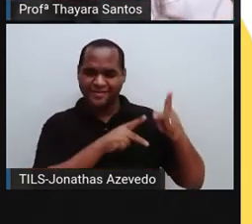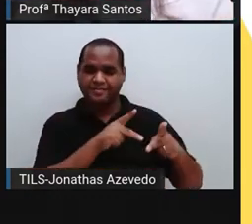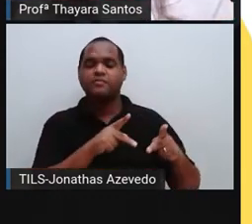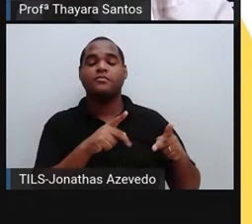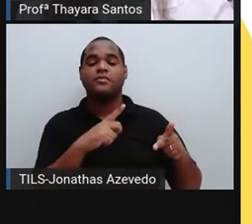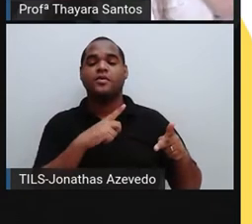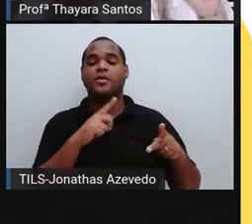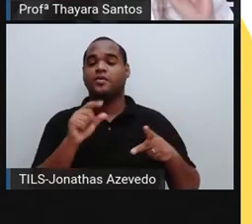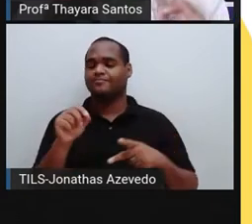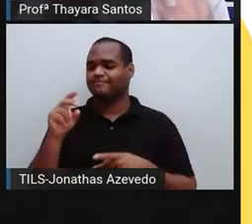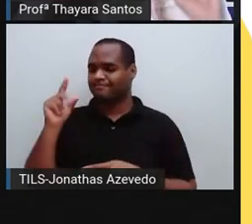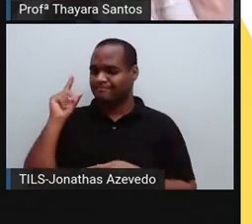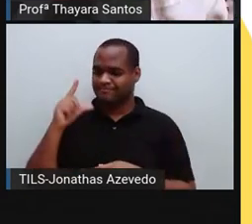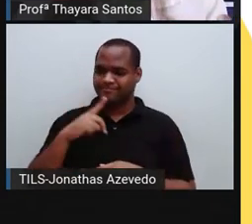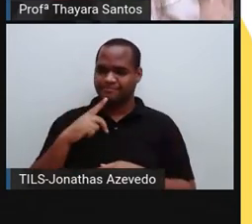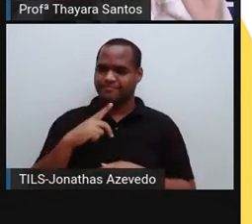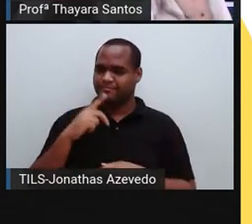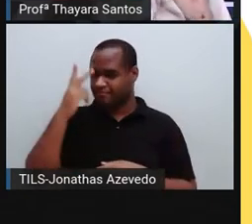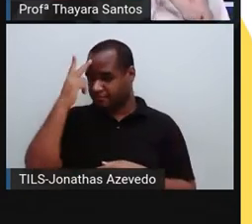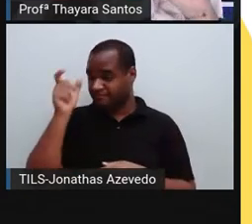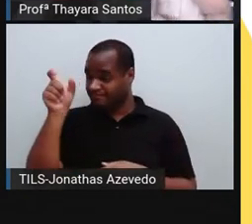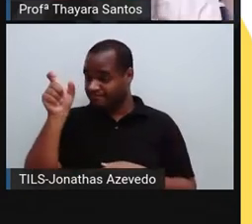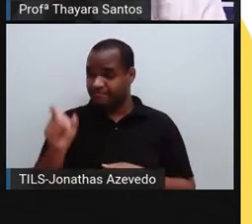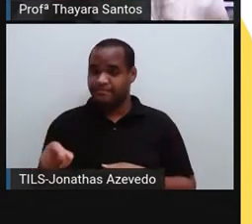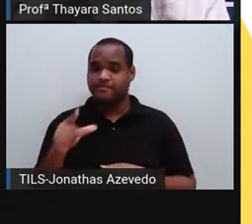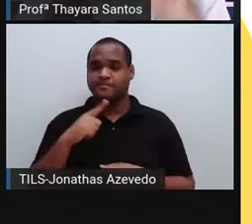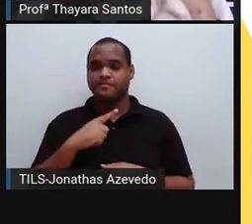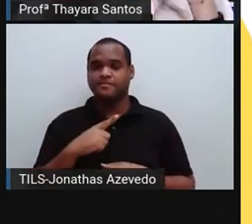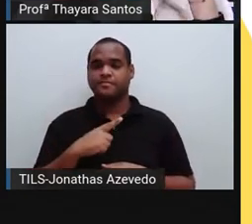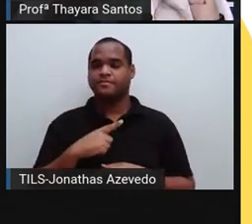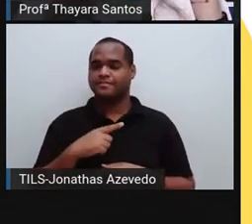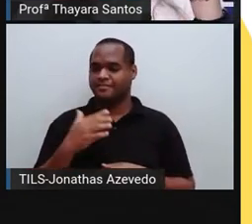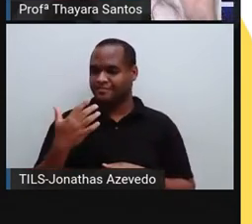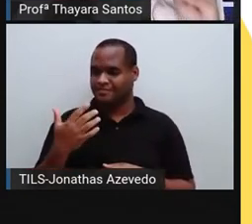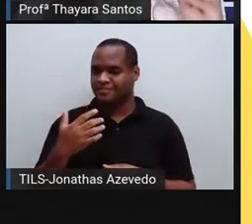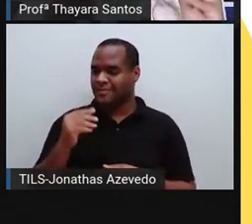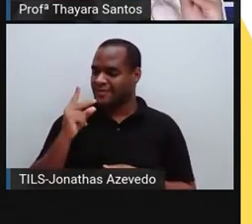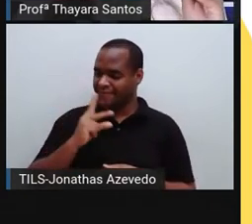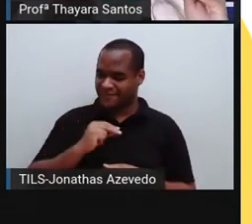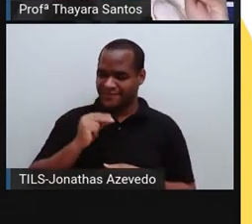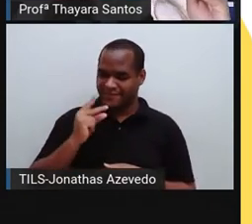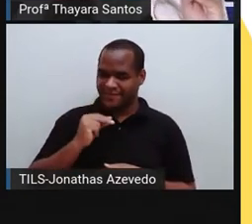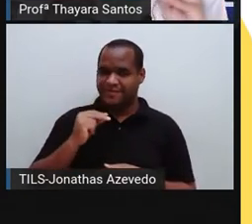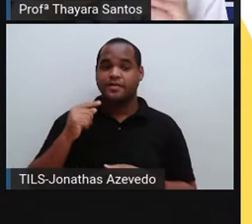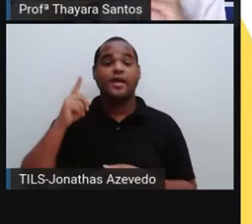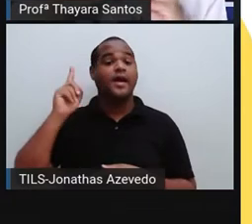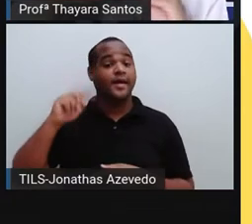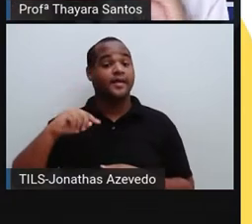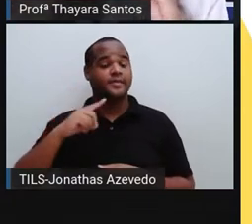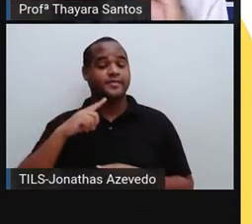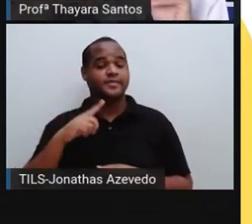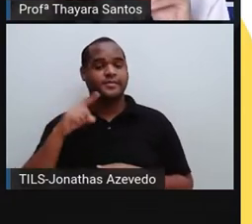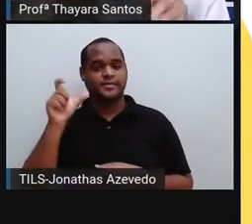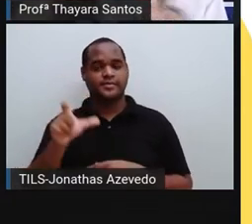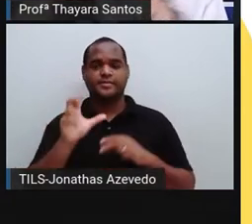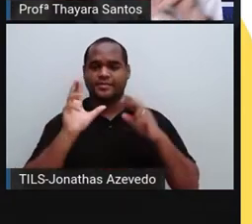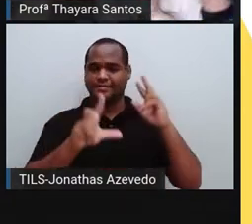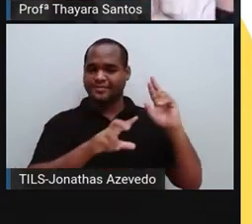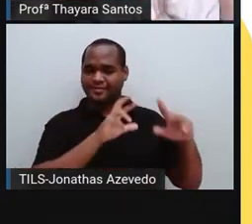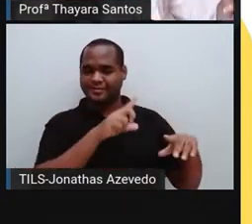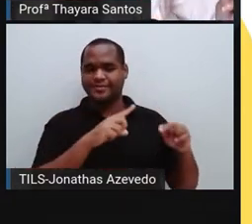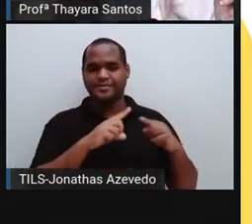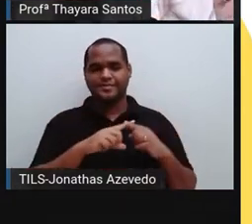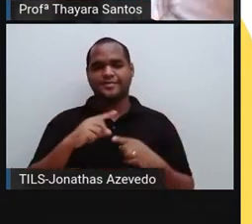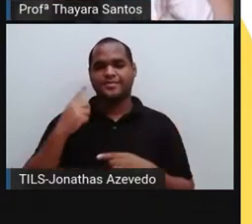existia um ancestral comum, existia um mamífero, e aí a partir dessa espécie de mamífero se diferenciaram os